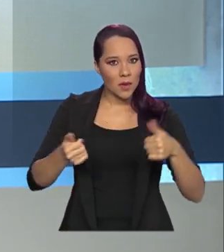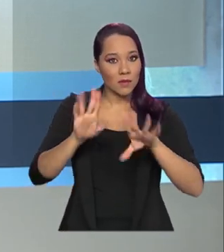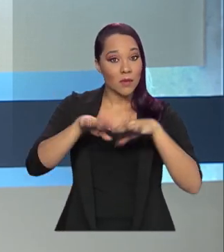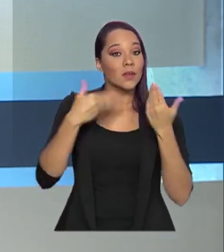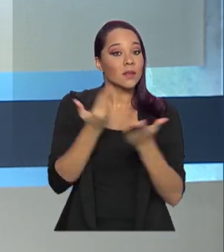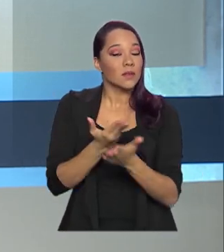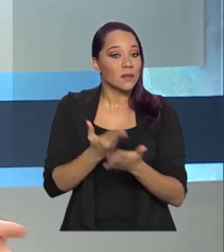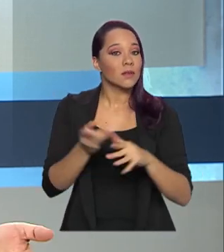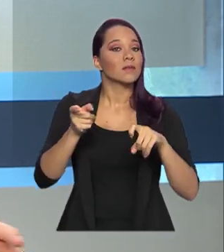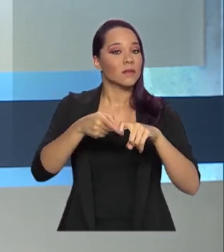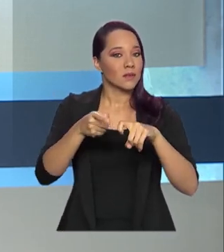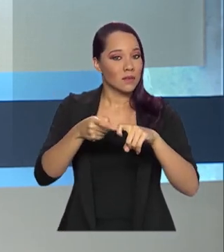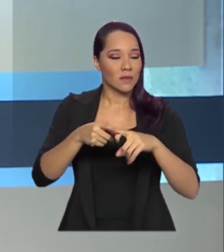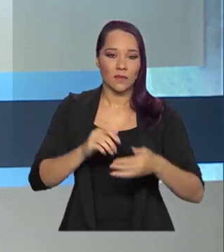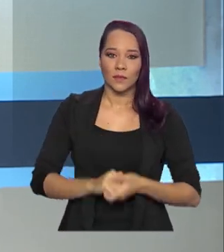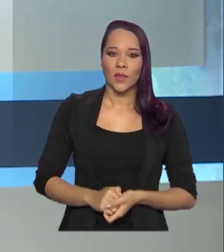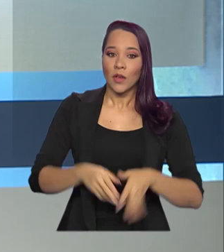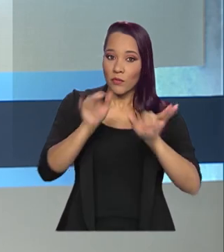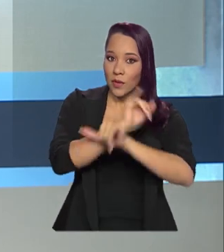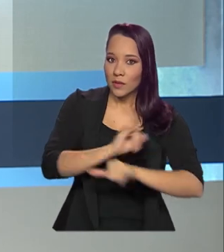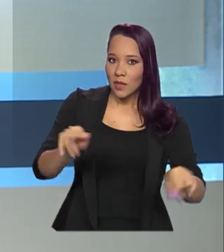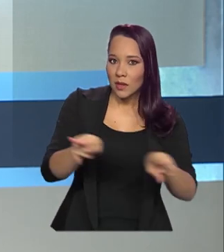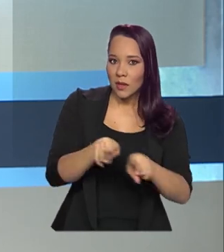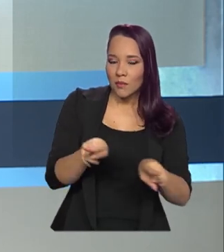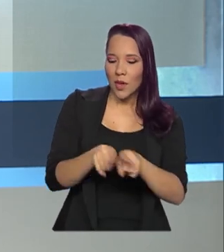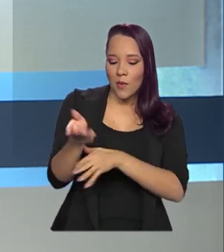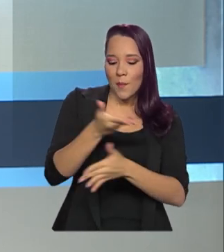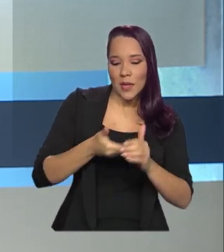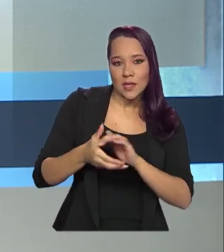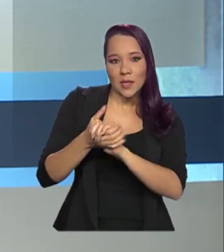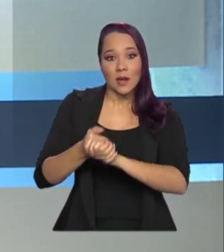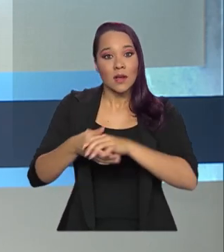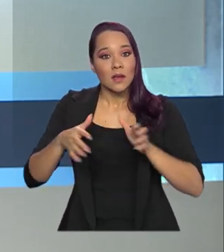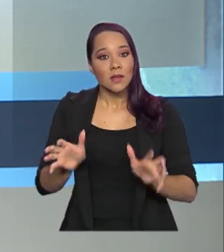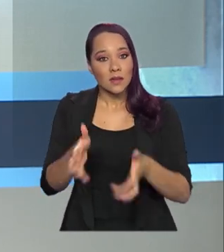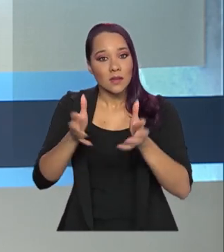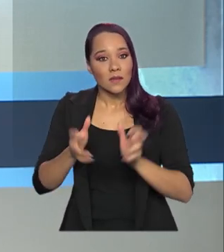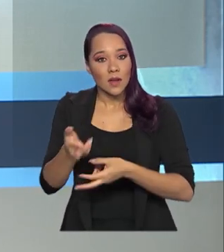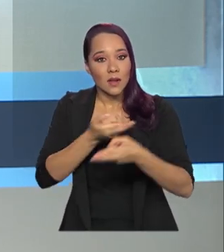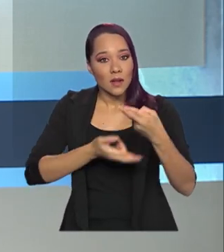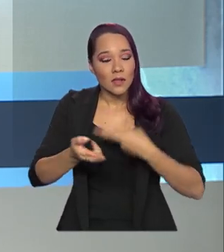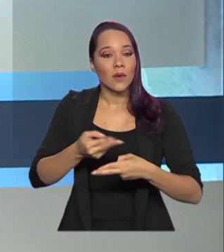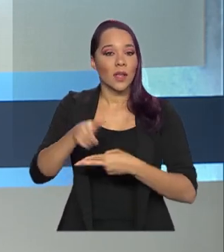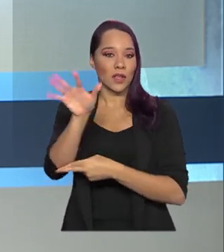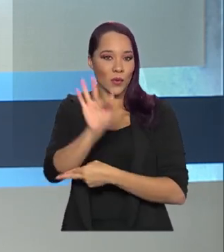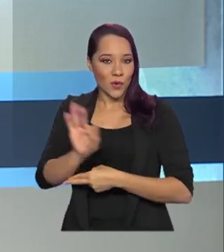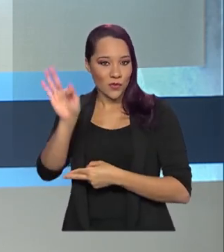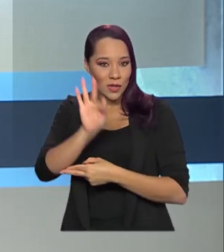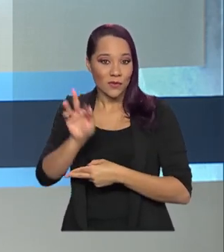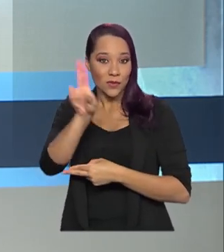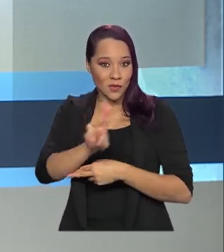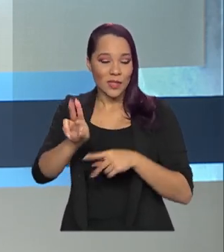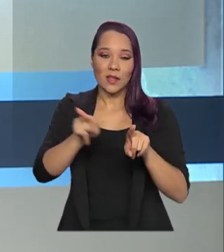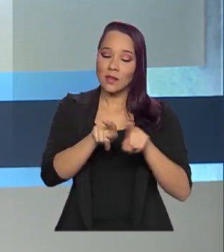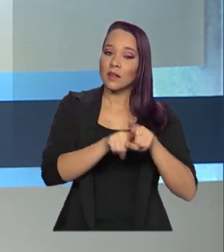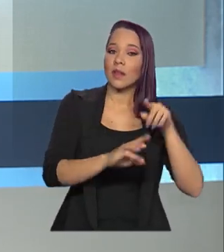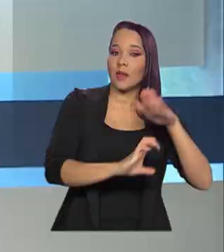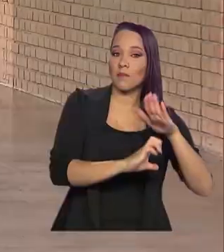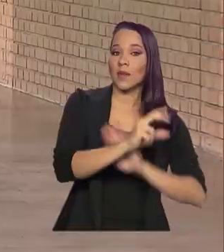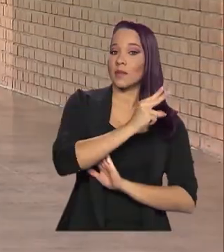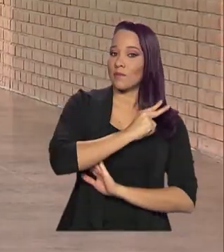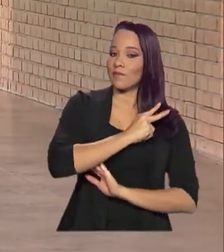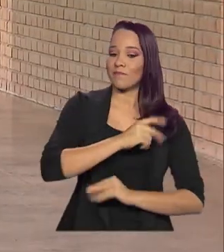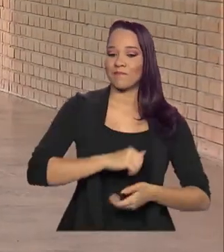escolas médicas. Foi anunciada ainda uma parceria para incentivar a relação entre universidades e empresas privadas.